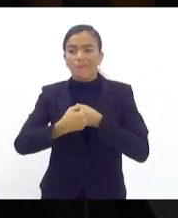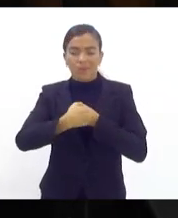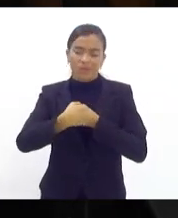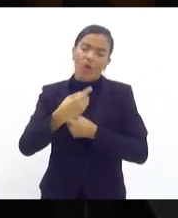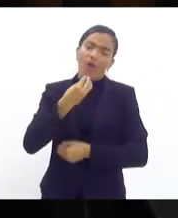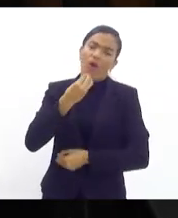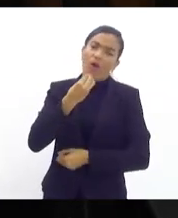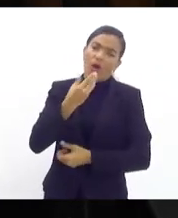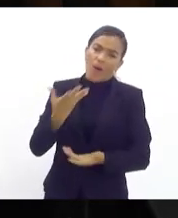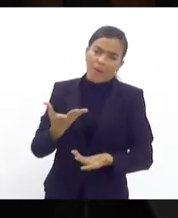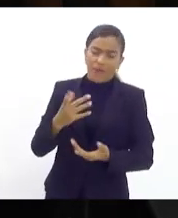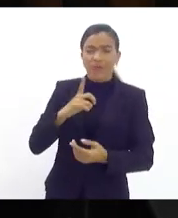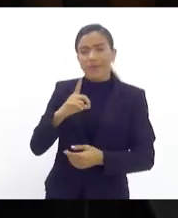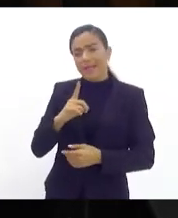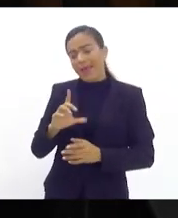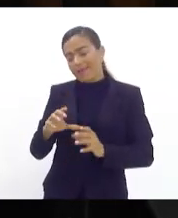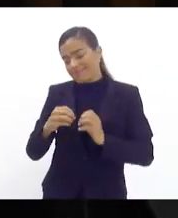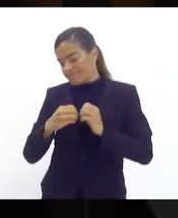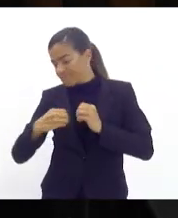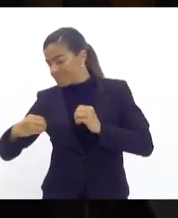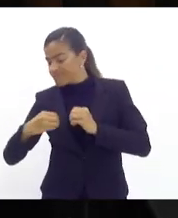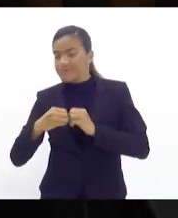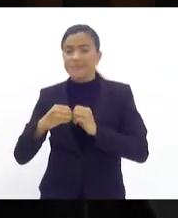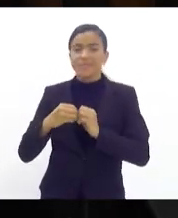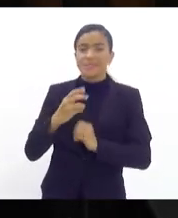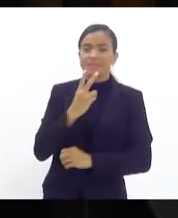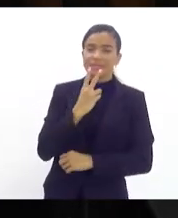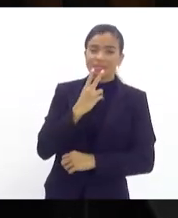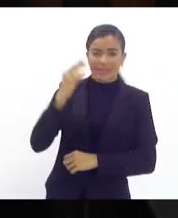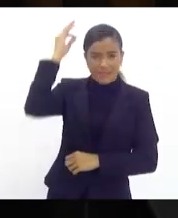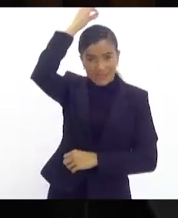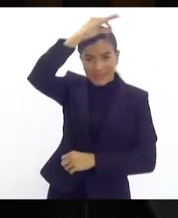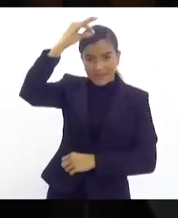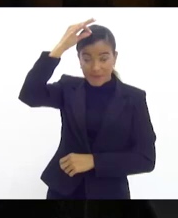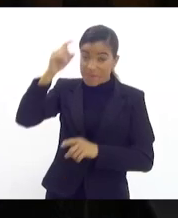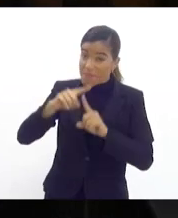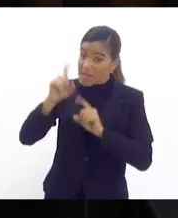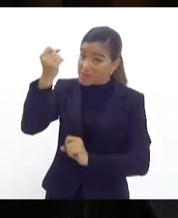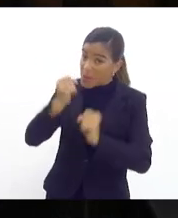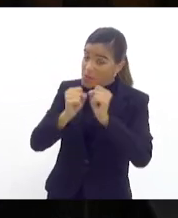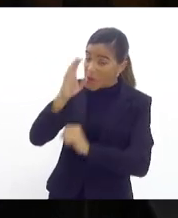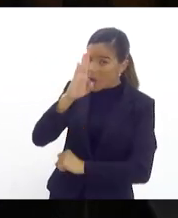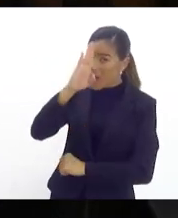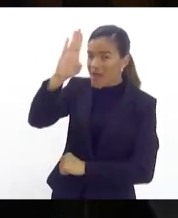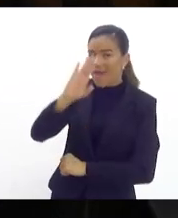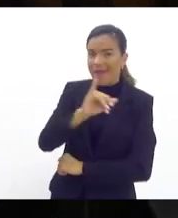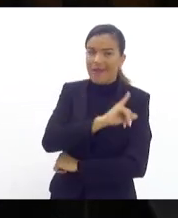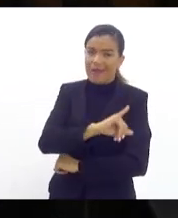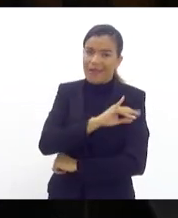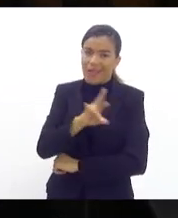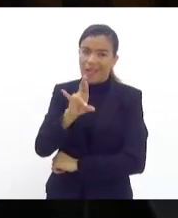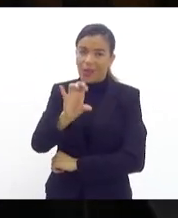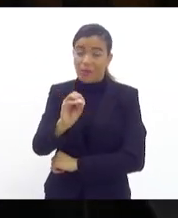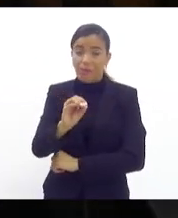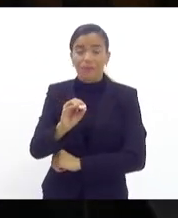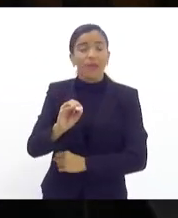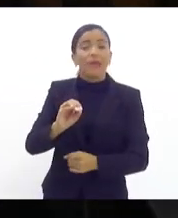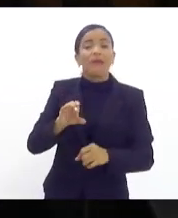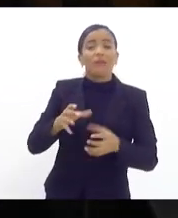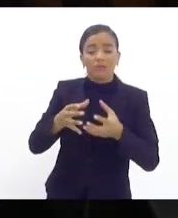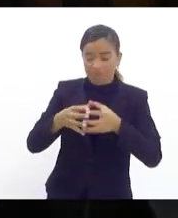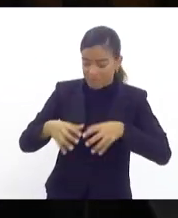Claro que também vai pegar o espírito do santo, mas o maior produtor é o estado do Rio de Janeiro. E divide esse